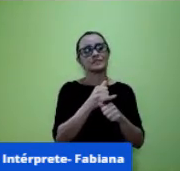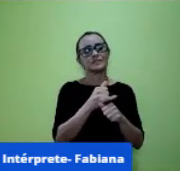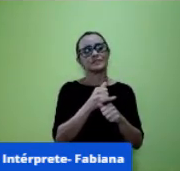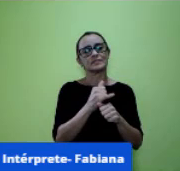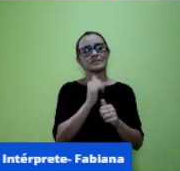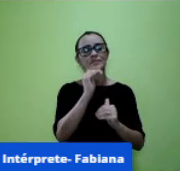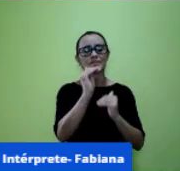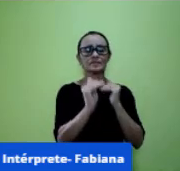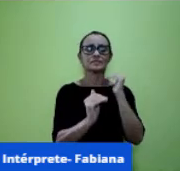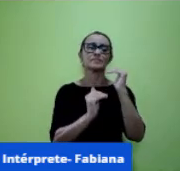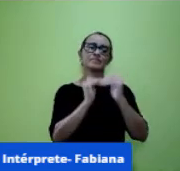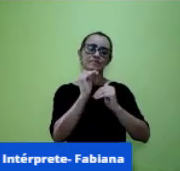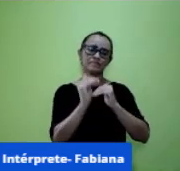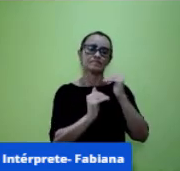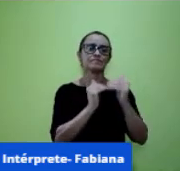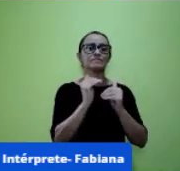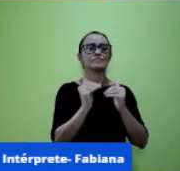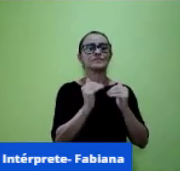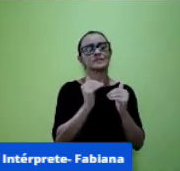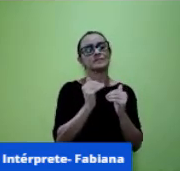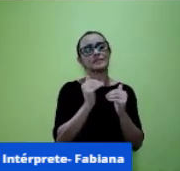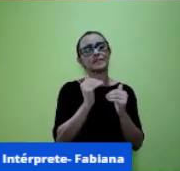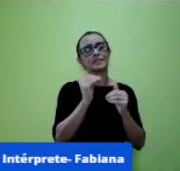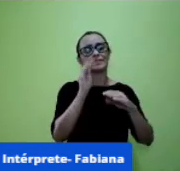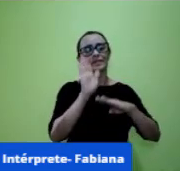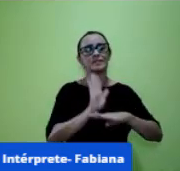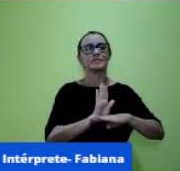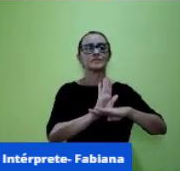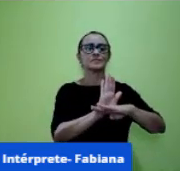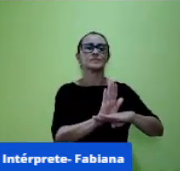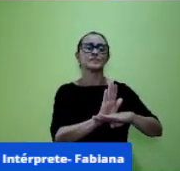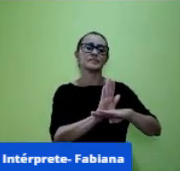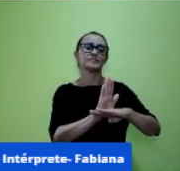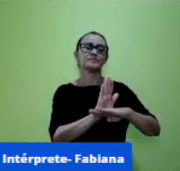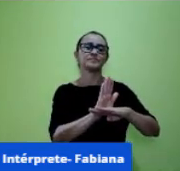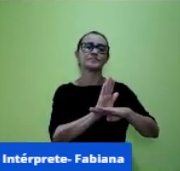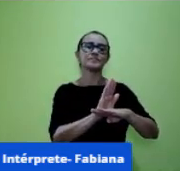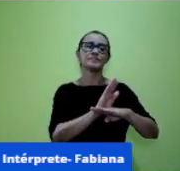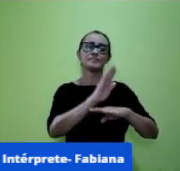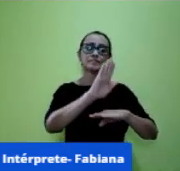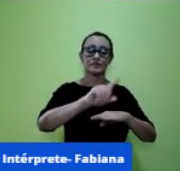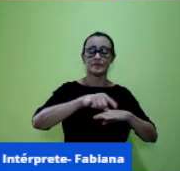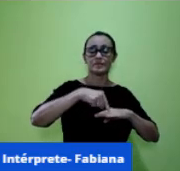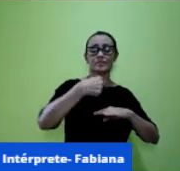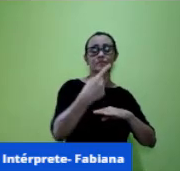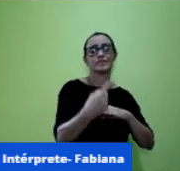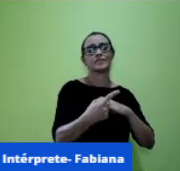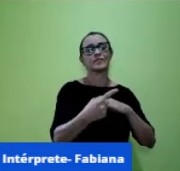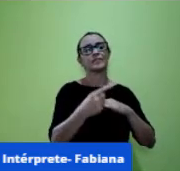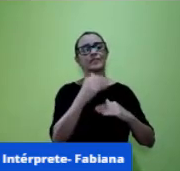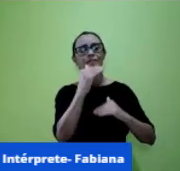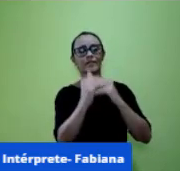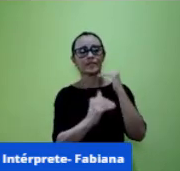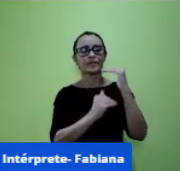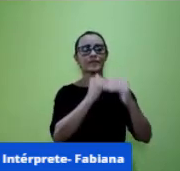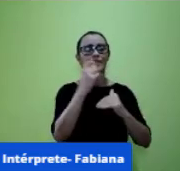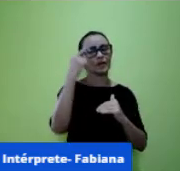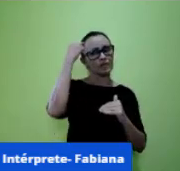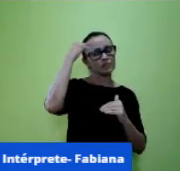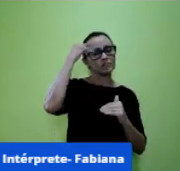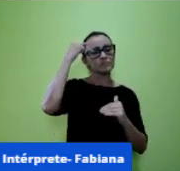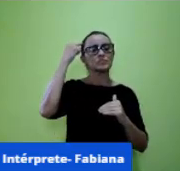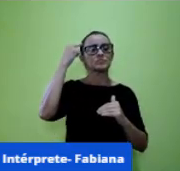causa dessa para além né Sônia desse desenvolvimento de ideias de pensamento político né